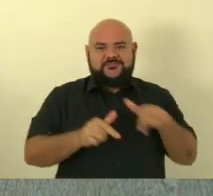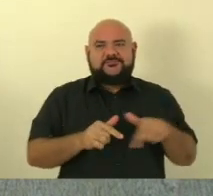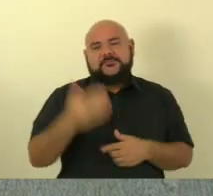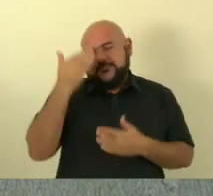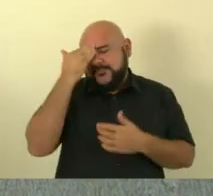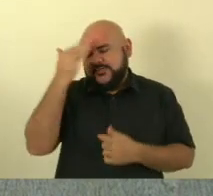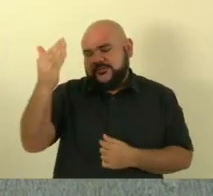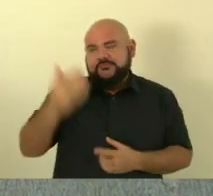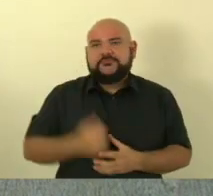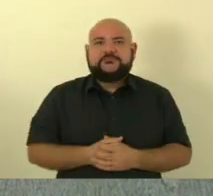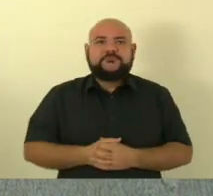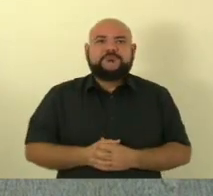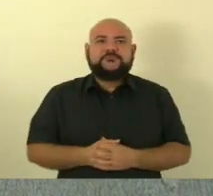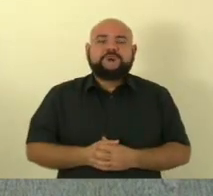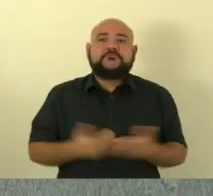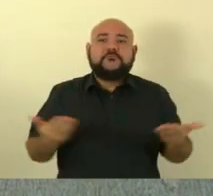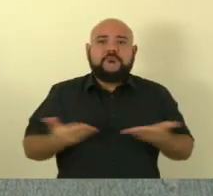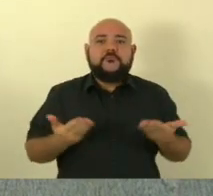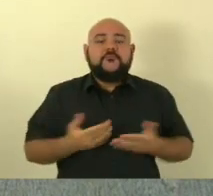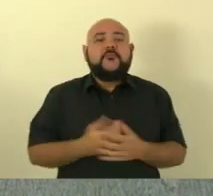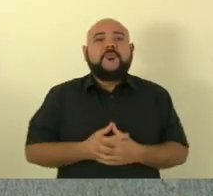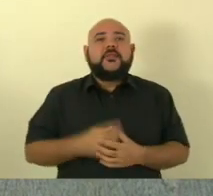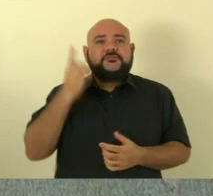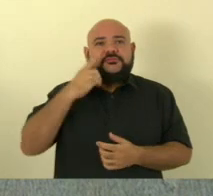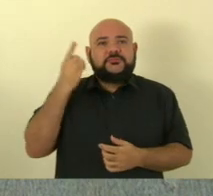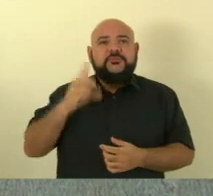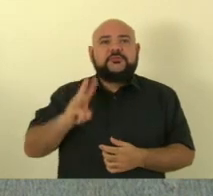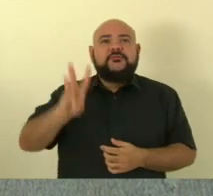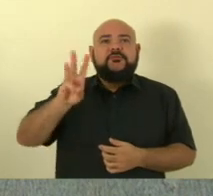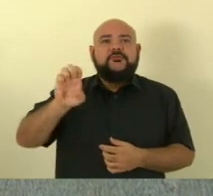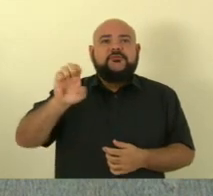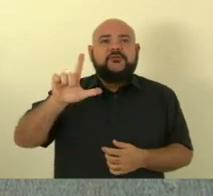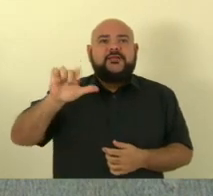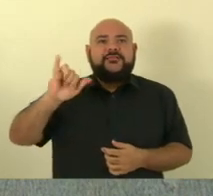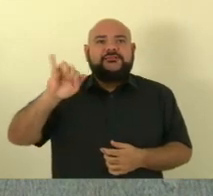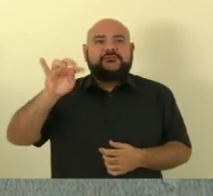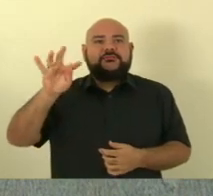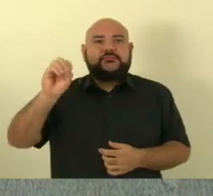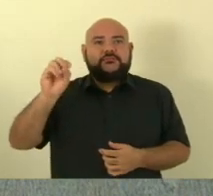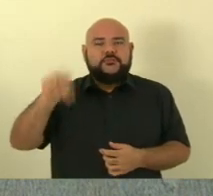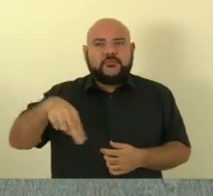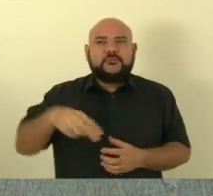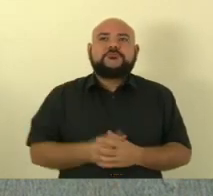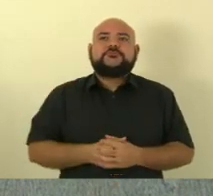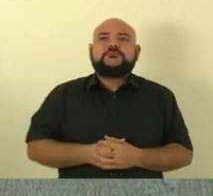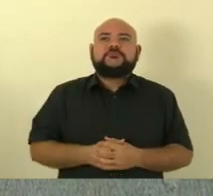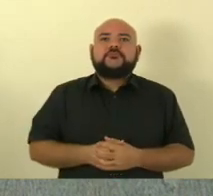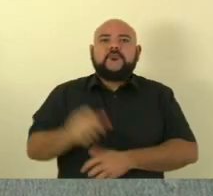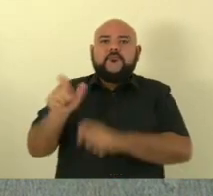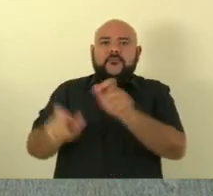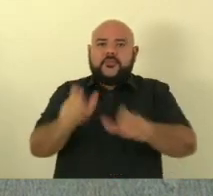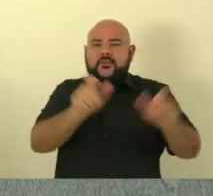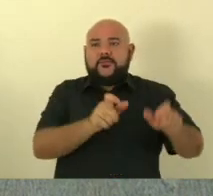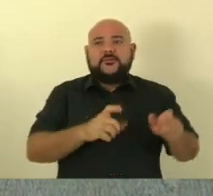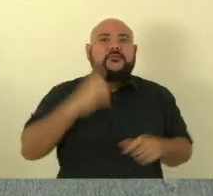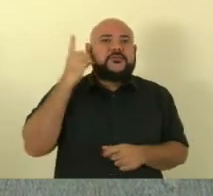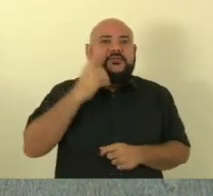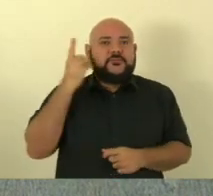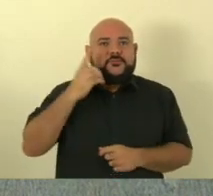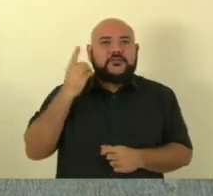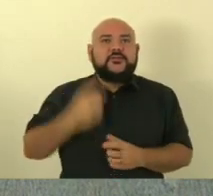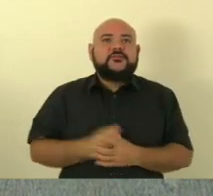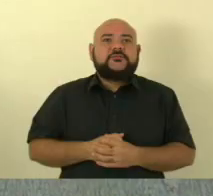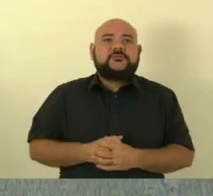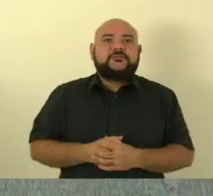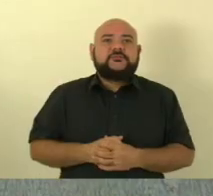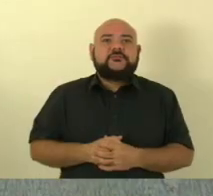eu passo a palavra ao deputado coronel Hélito senhor presidente senhoras deputadas e deputados que estão